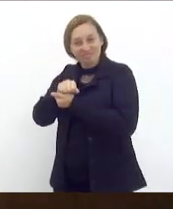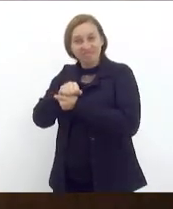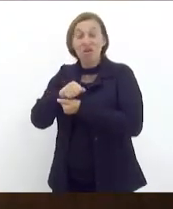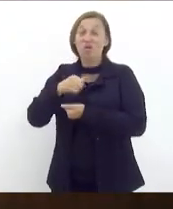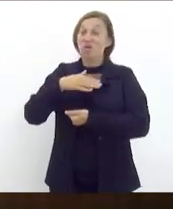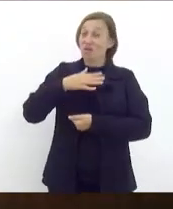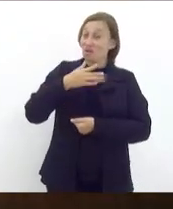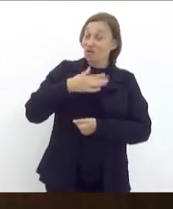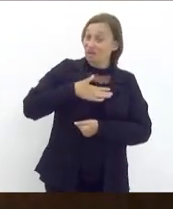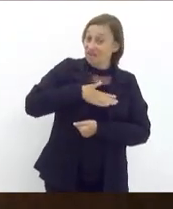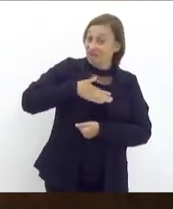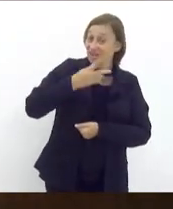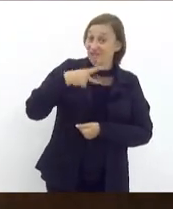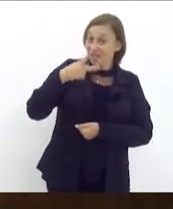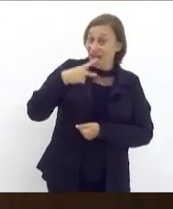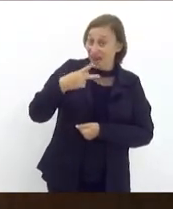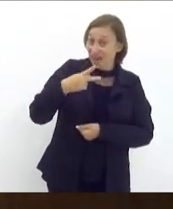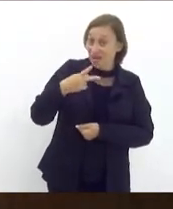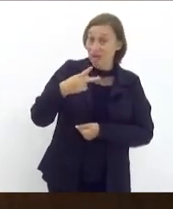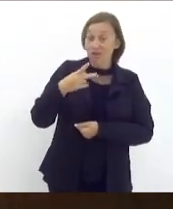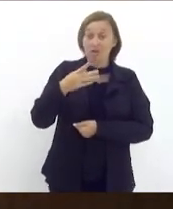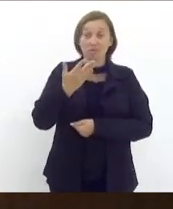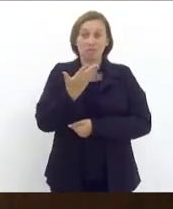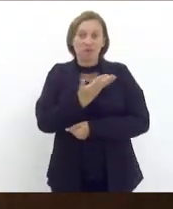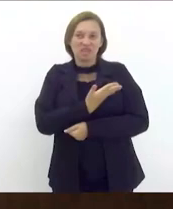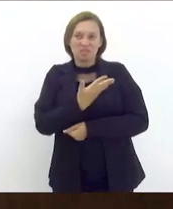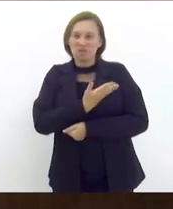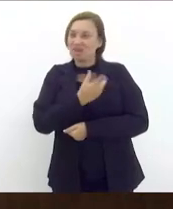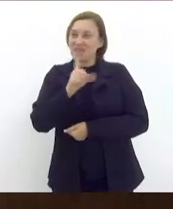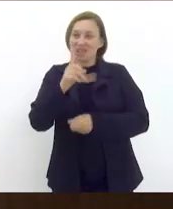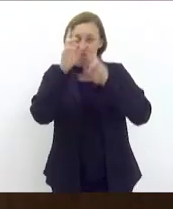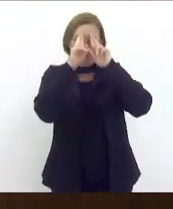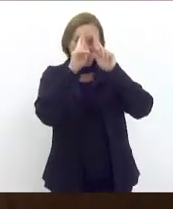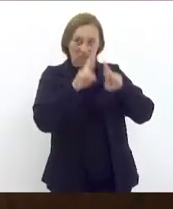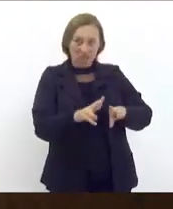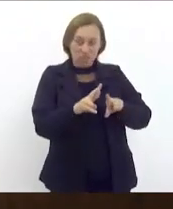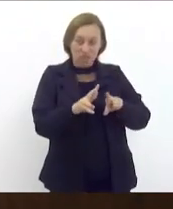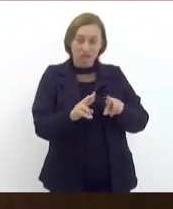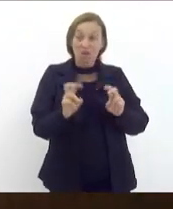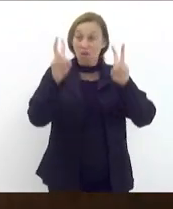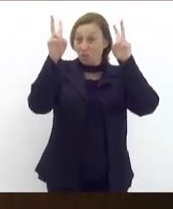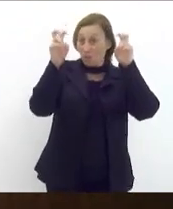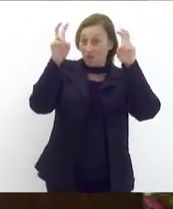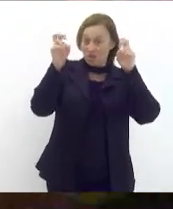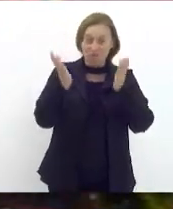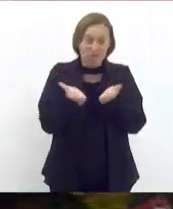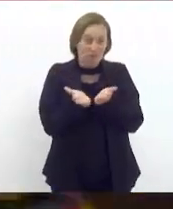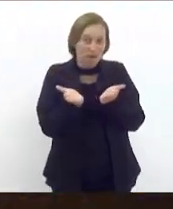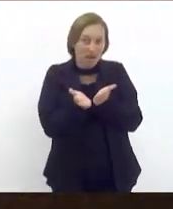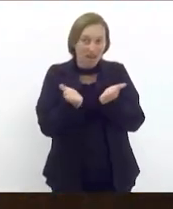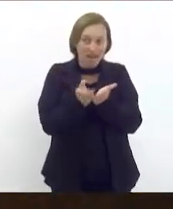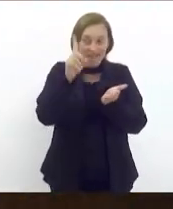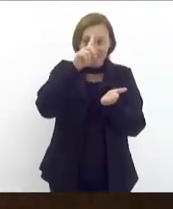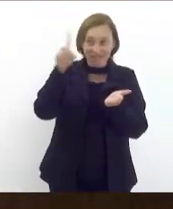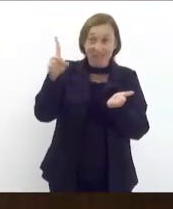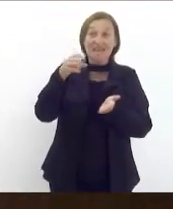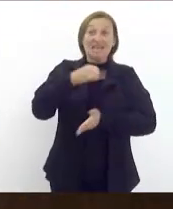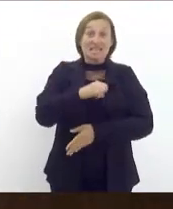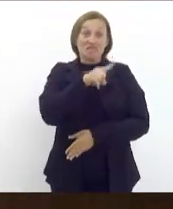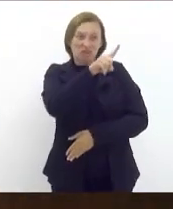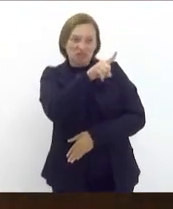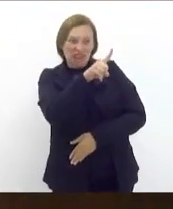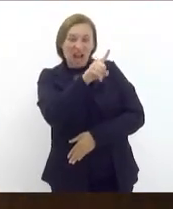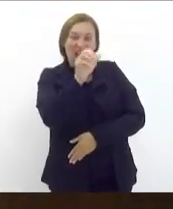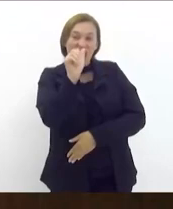queria dizer para os amigos que não estão tendo reverência com o assunto da Bíblia se fosse lá no Alcorão vocês